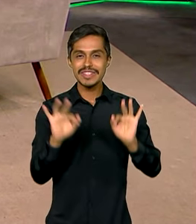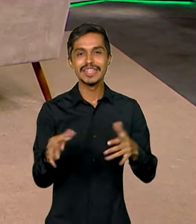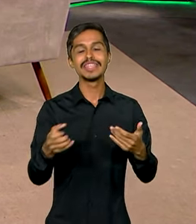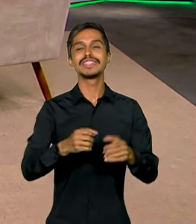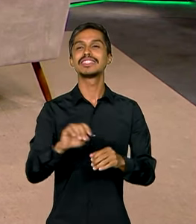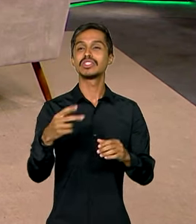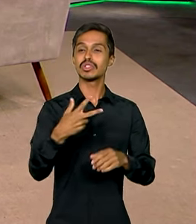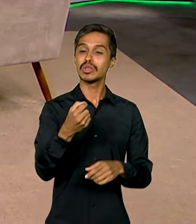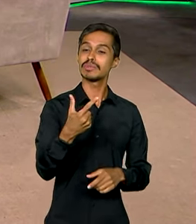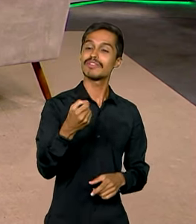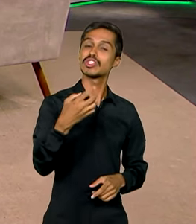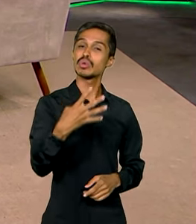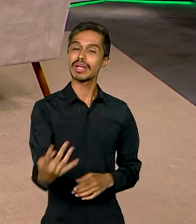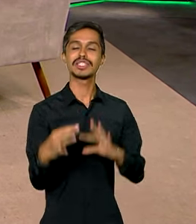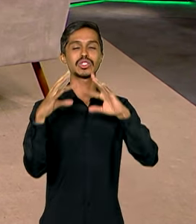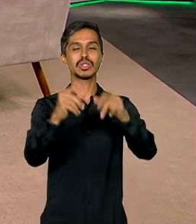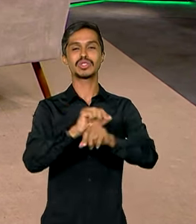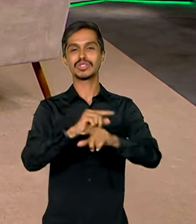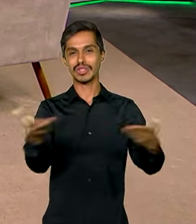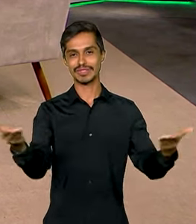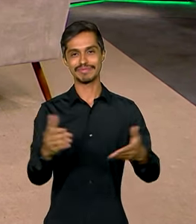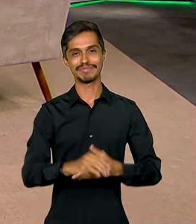de muita luz para todos nós. Muito obrigado.